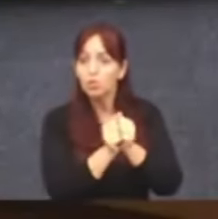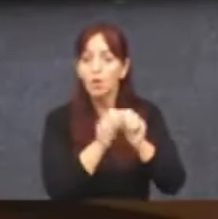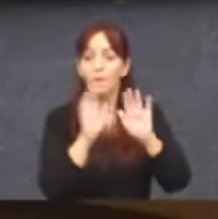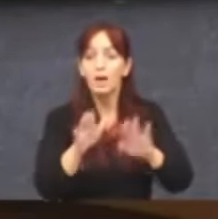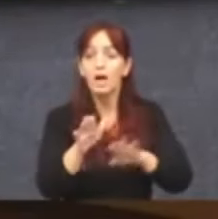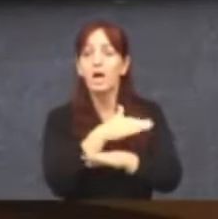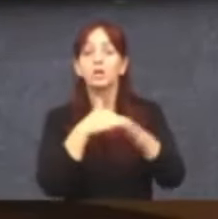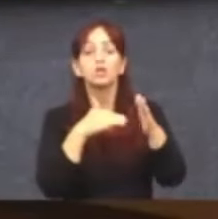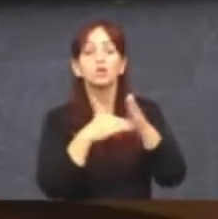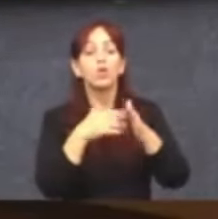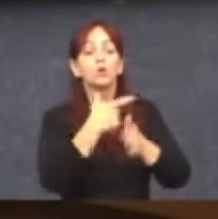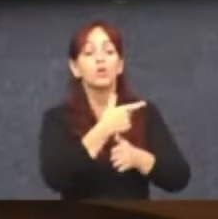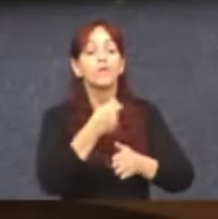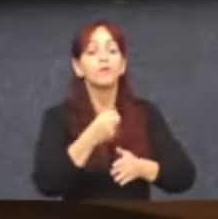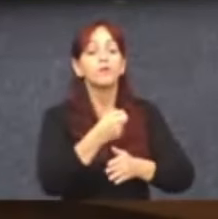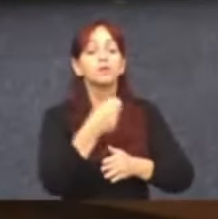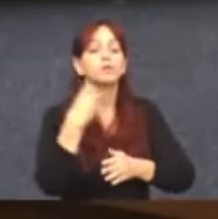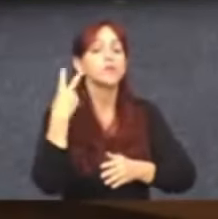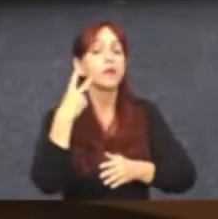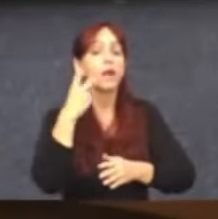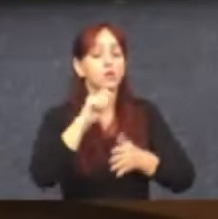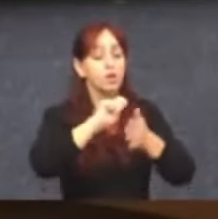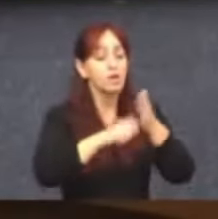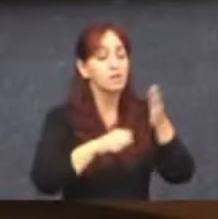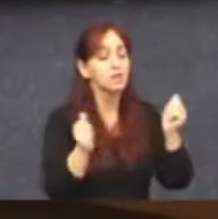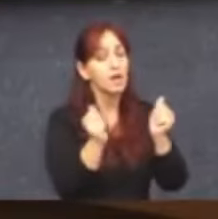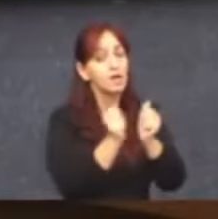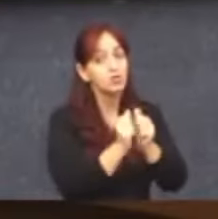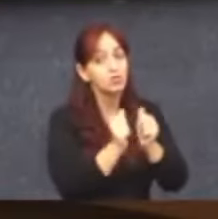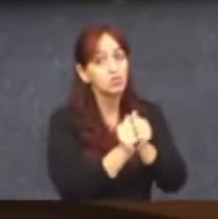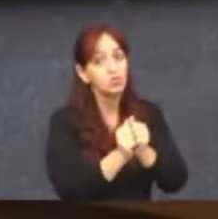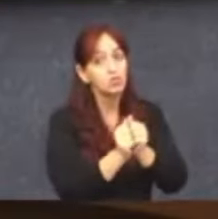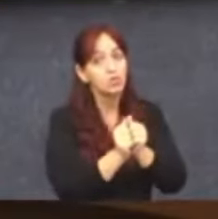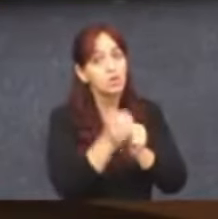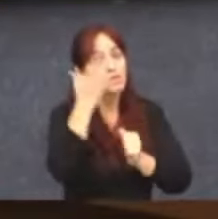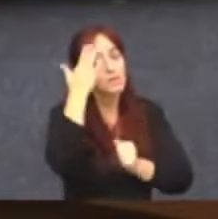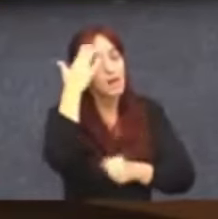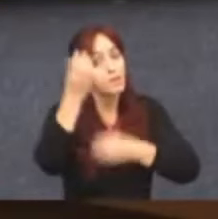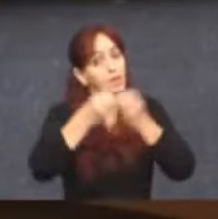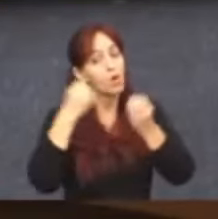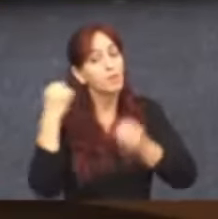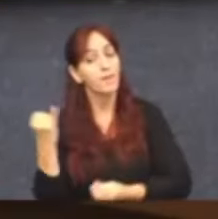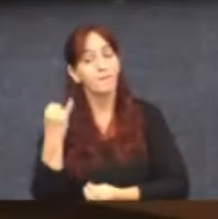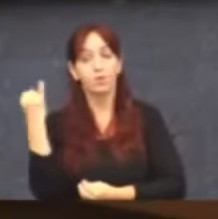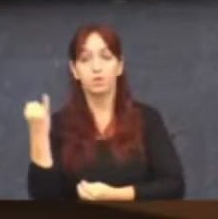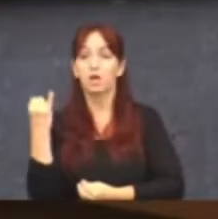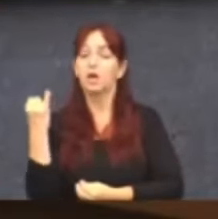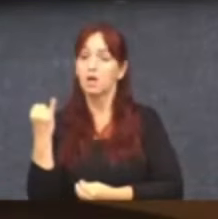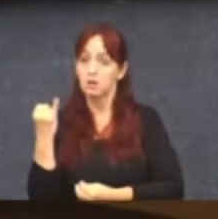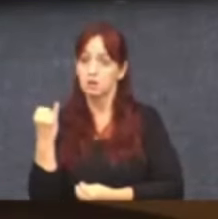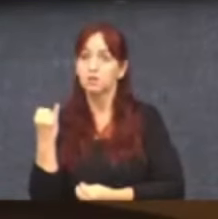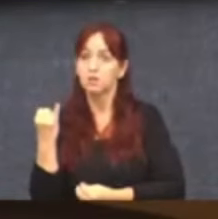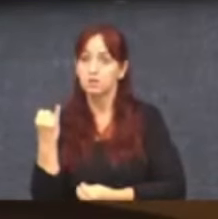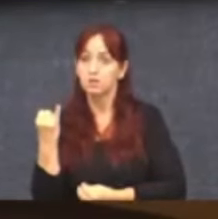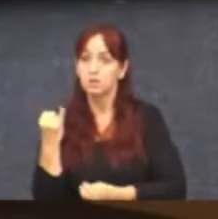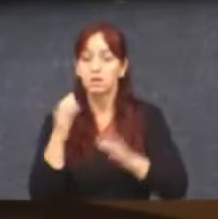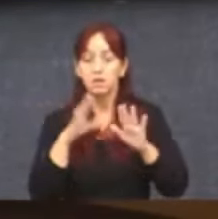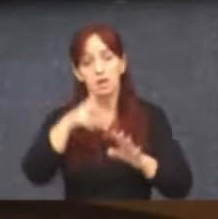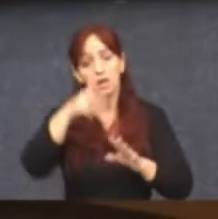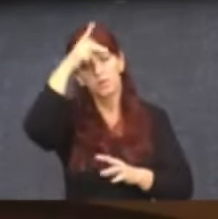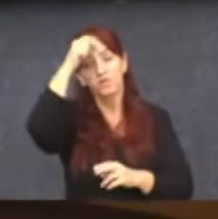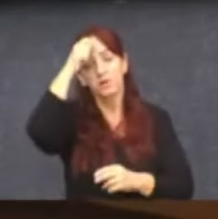todos os outros 20 vereadores que assinaram juntos o manifesto sabem a importância que é, e o silêncio da